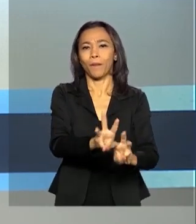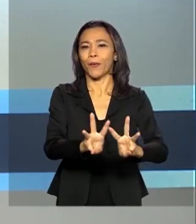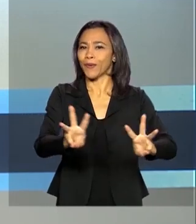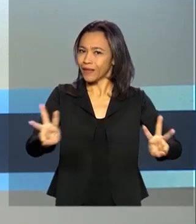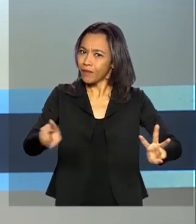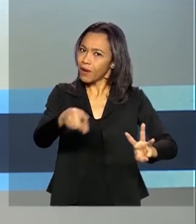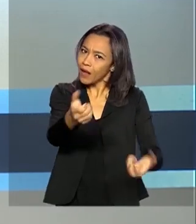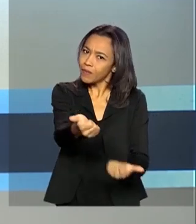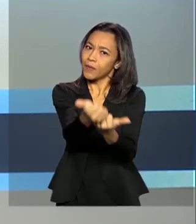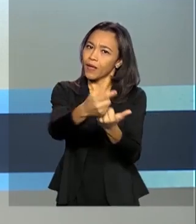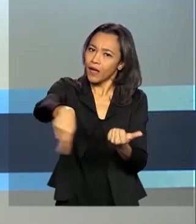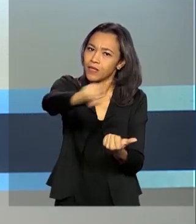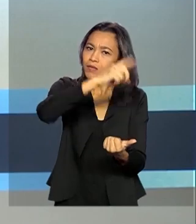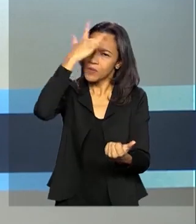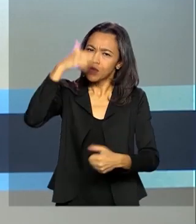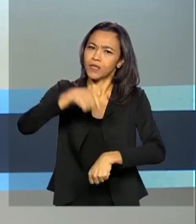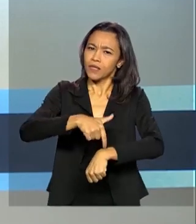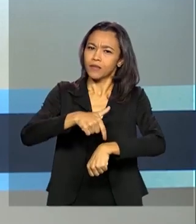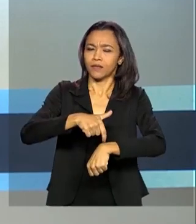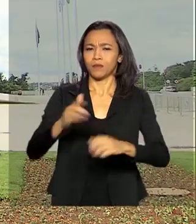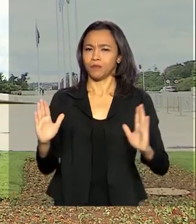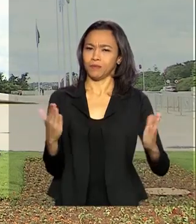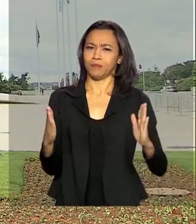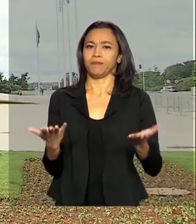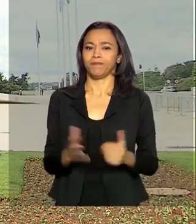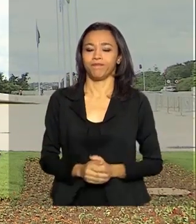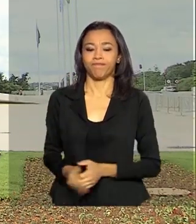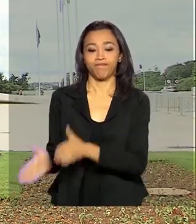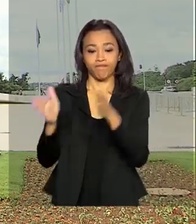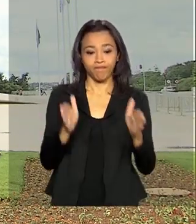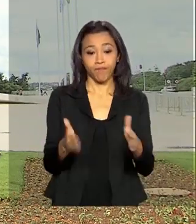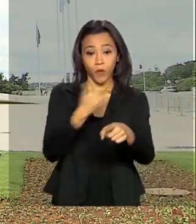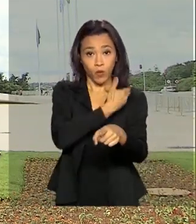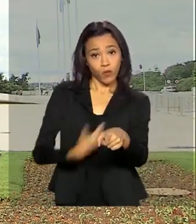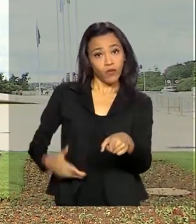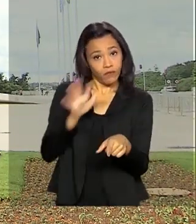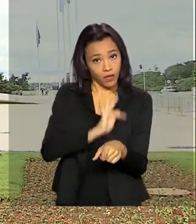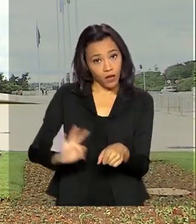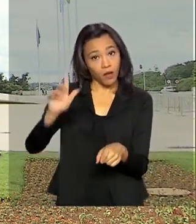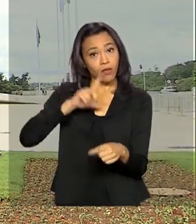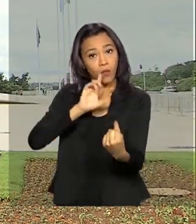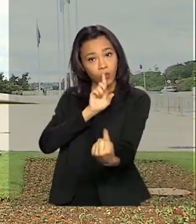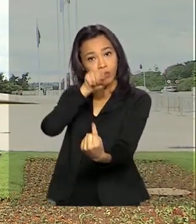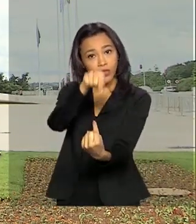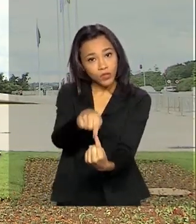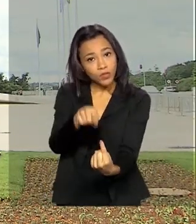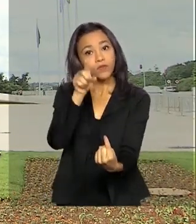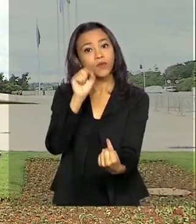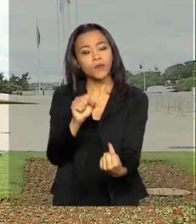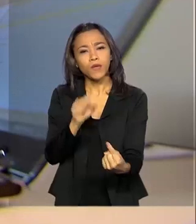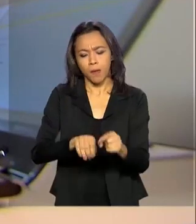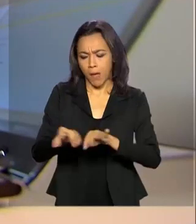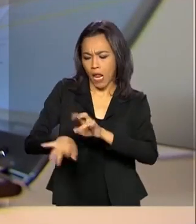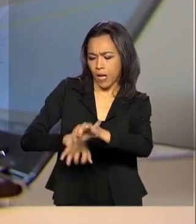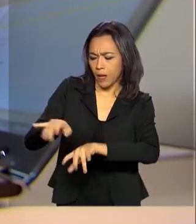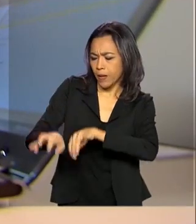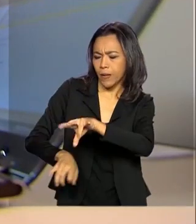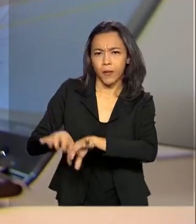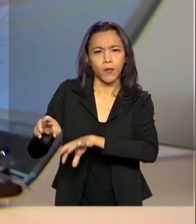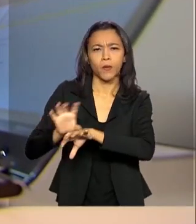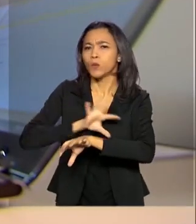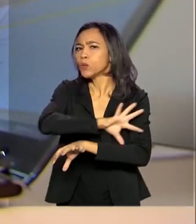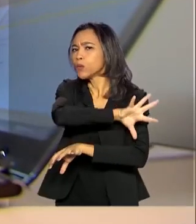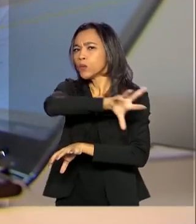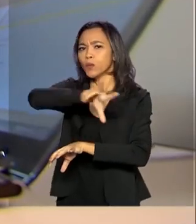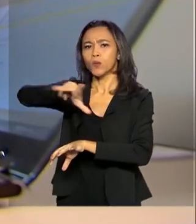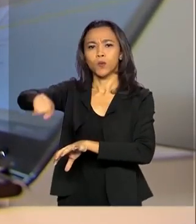para ajudar o brasileiro neste momento. O governo federal tem como meta completar a digitalização de todos os